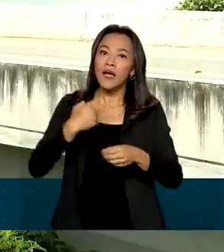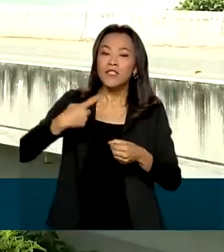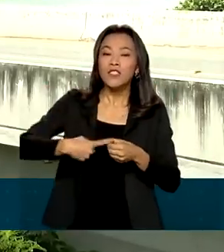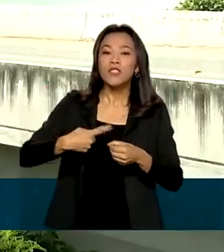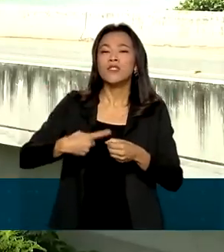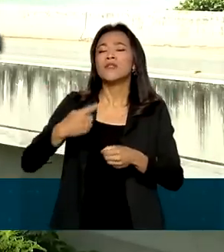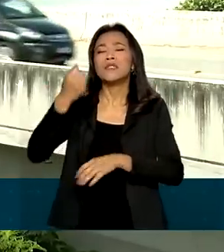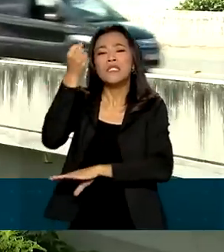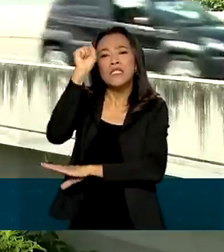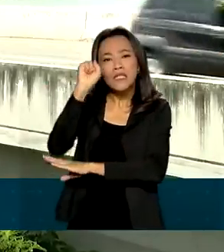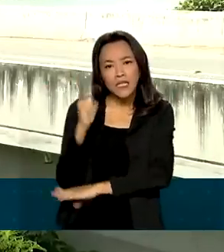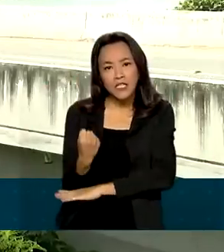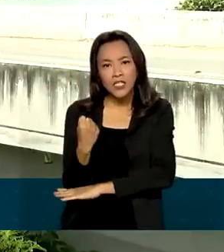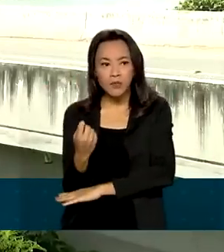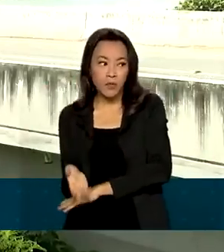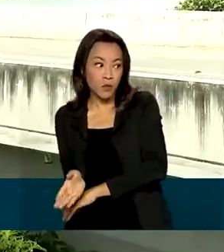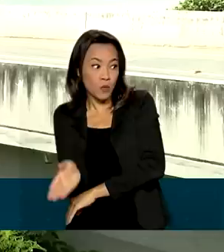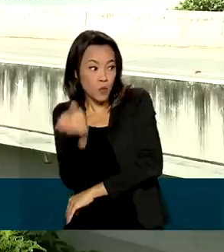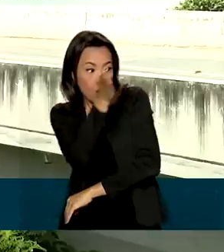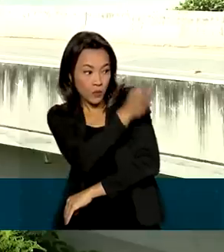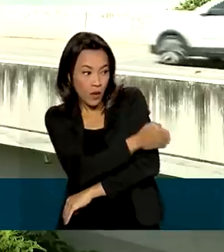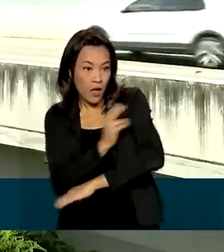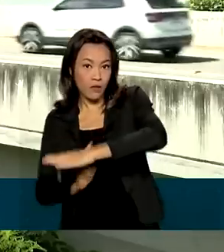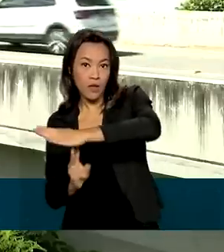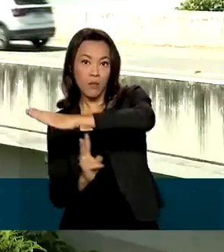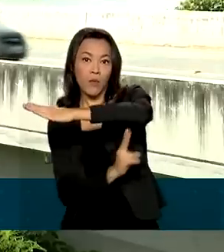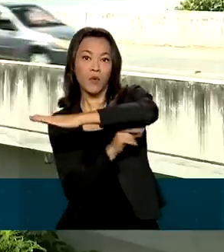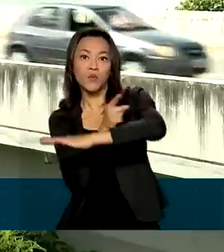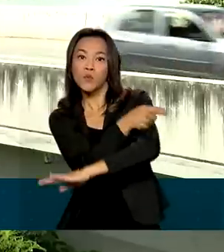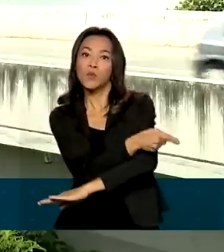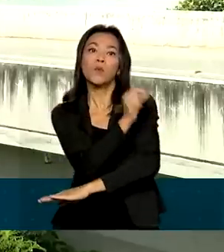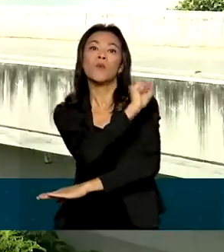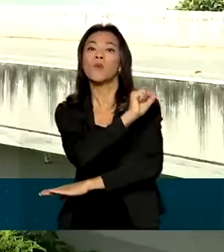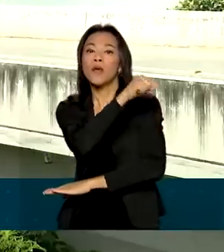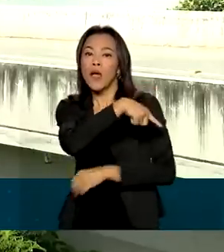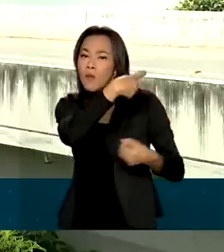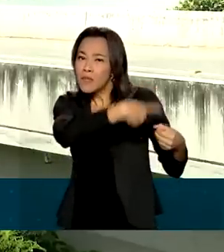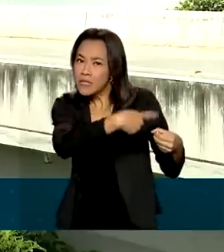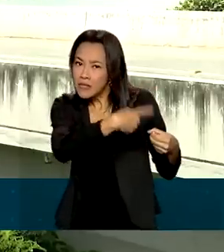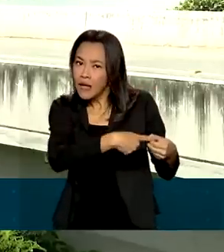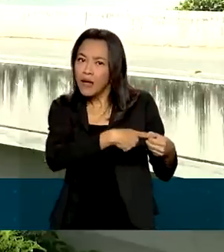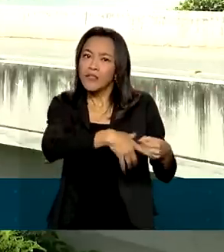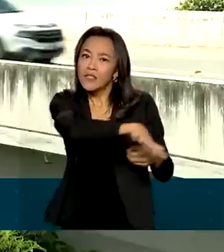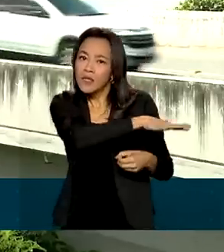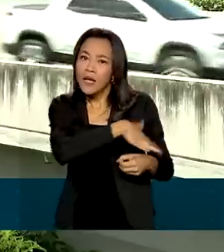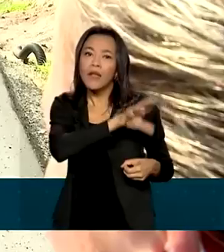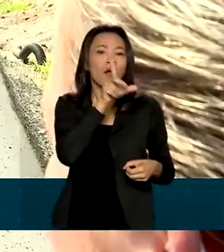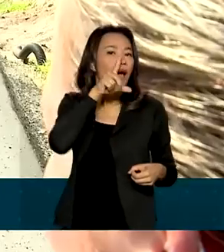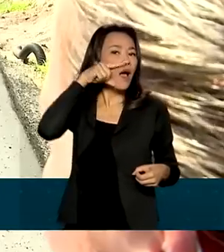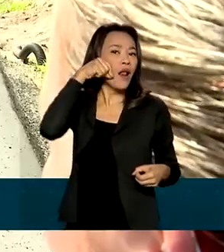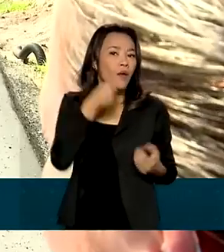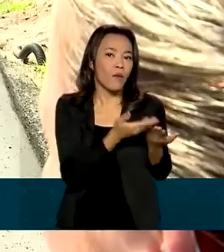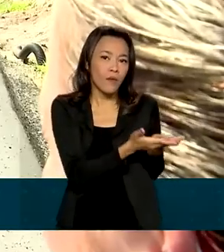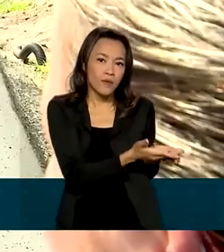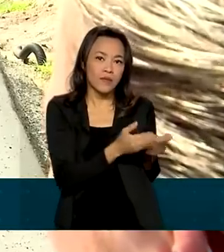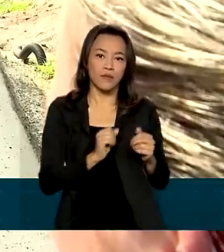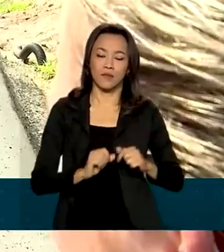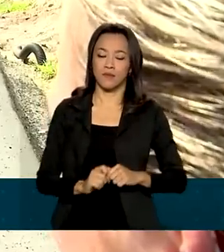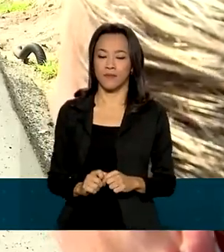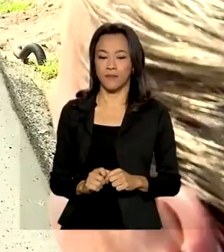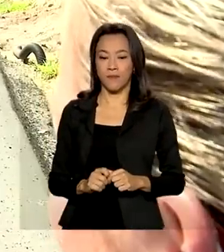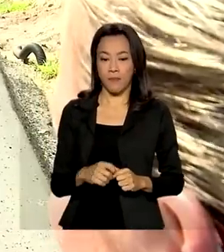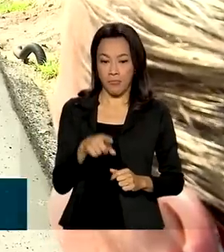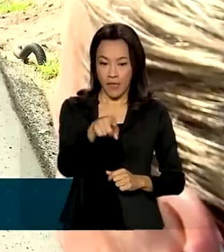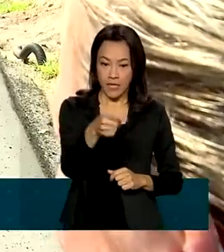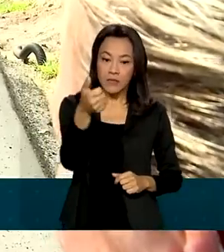Sergipe. Já do outro lado da ponte está Porto Real do Colégio, em Alagoas. A gente está com